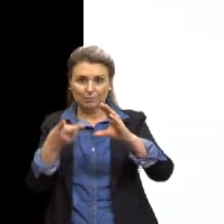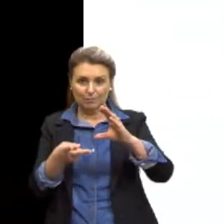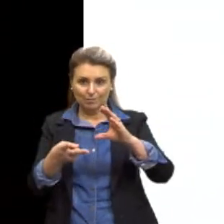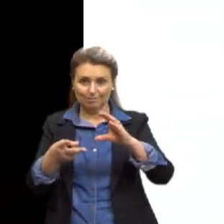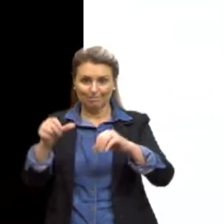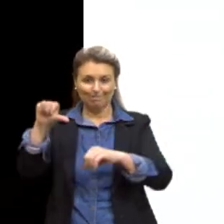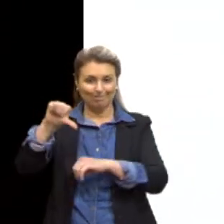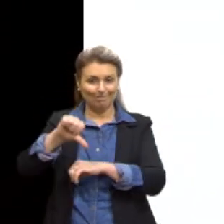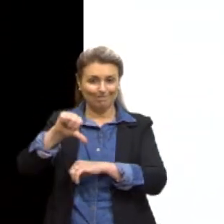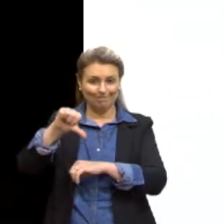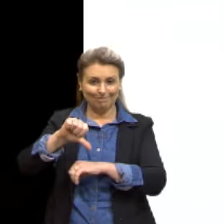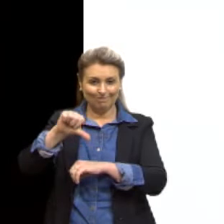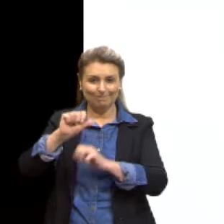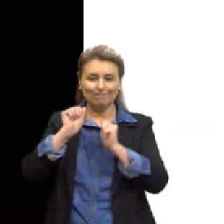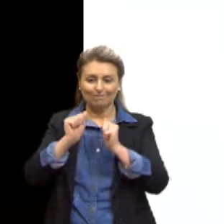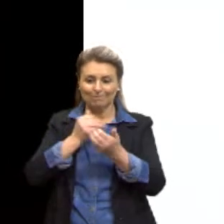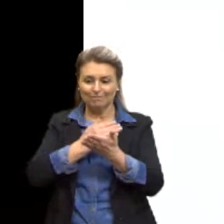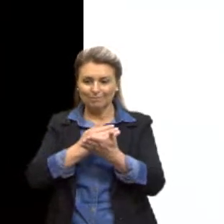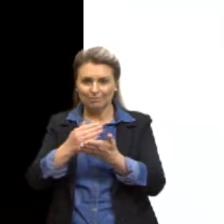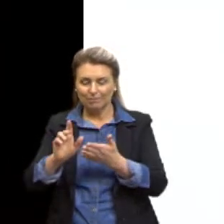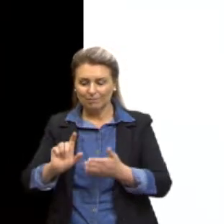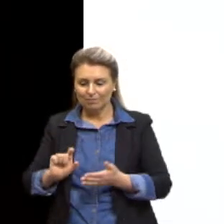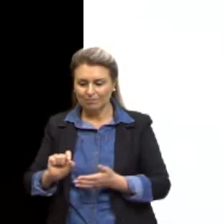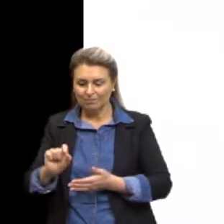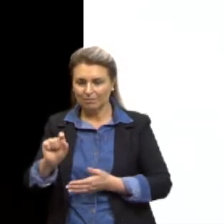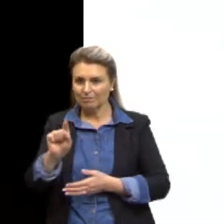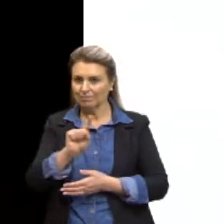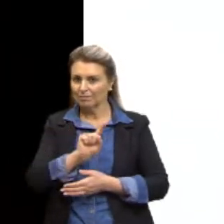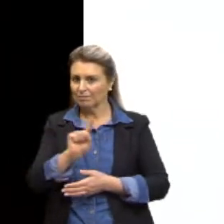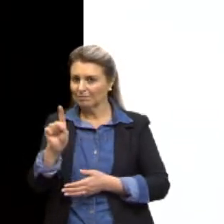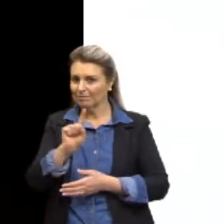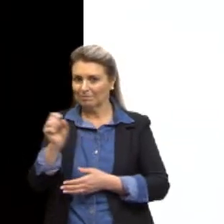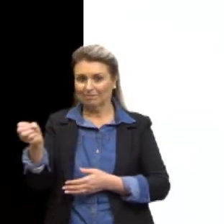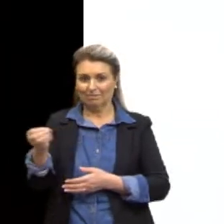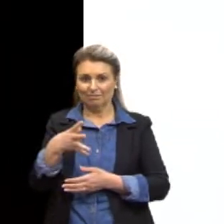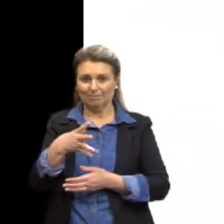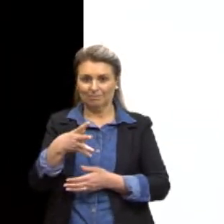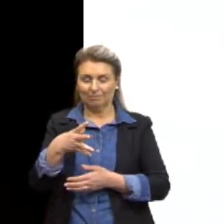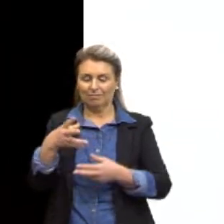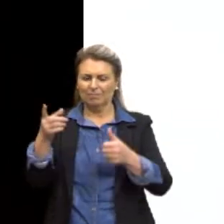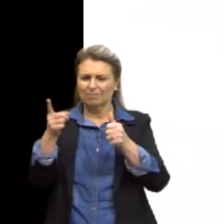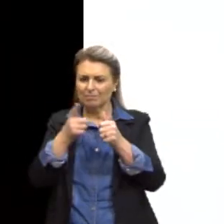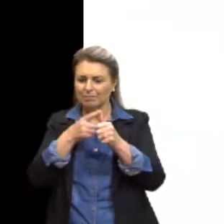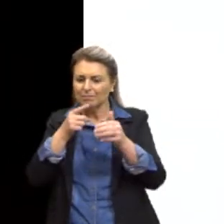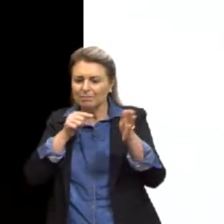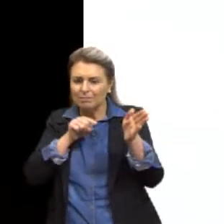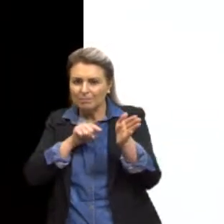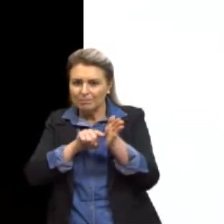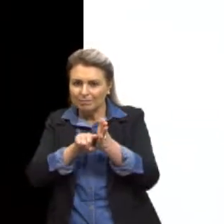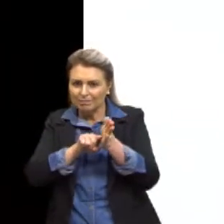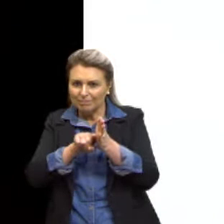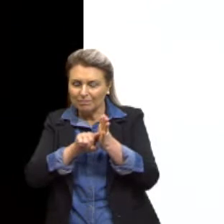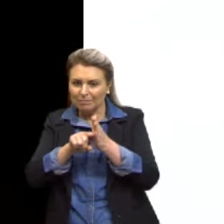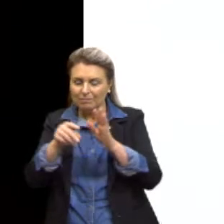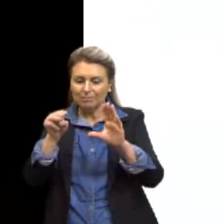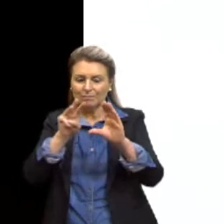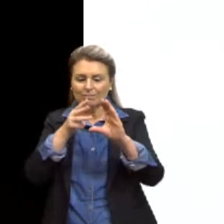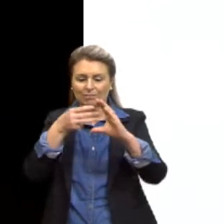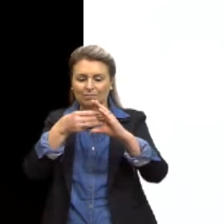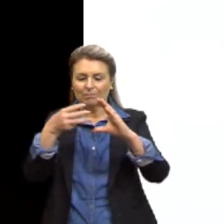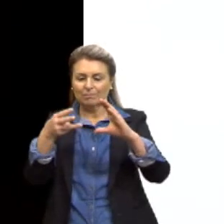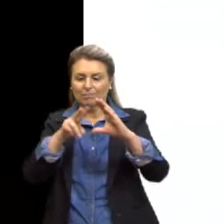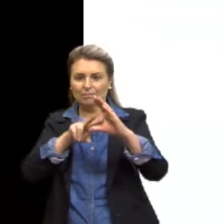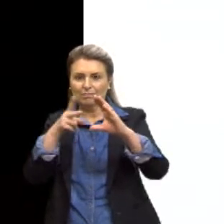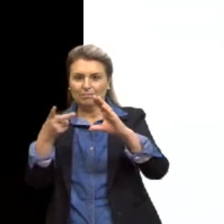pode causar câncer não é exatamente nova. As primeiras pesquisas com células-tronco, nas